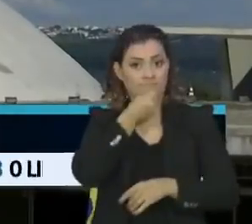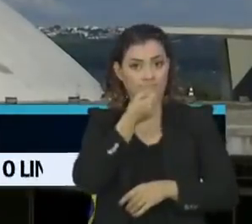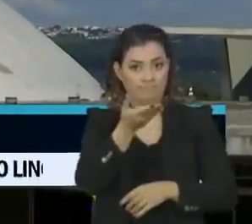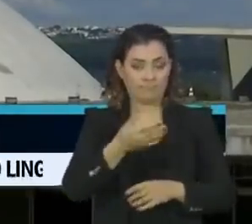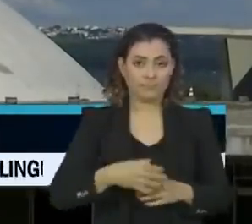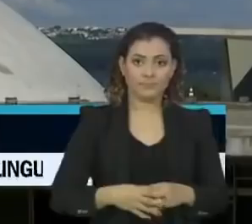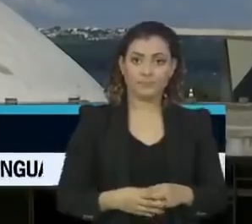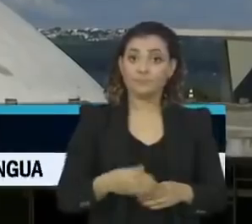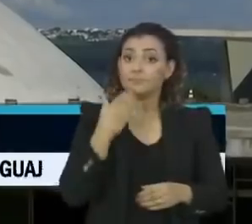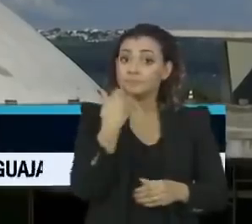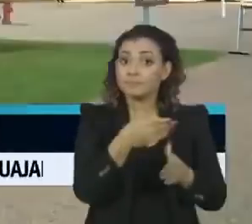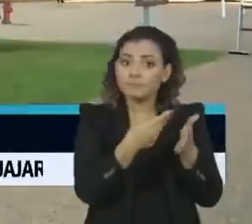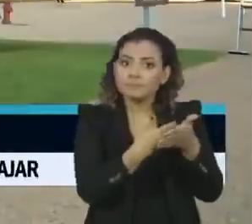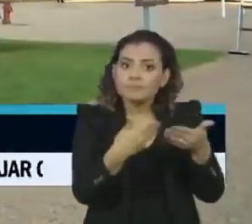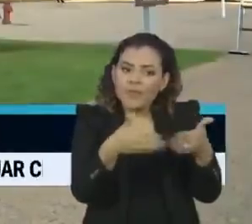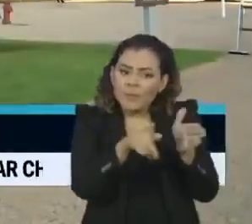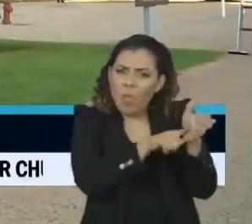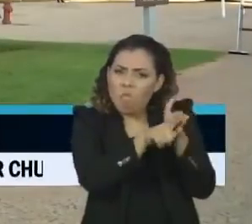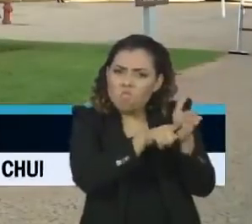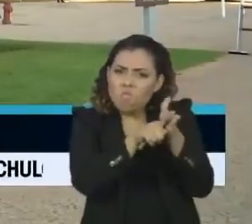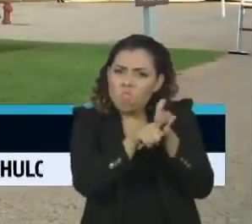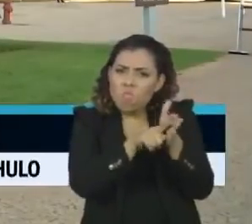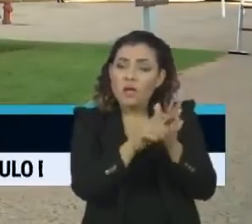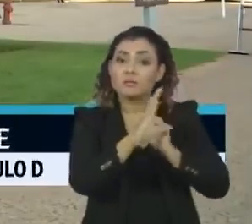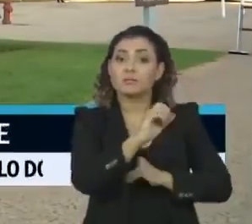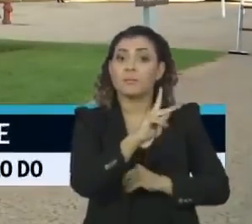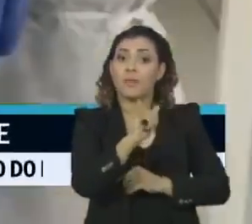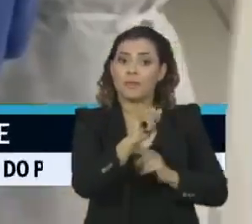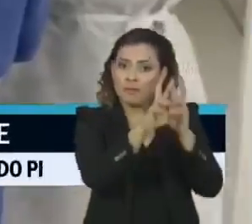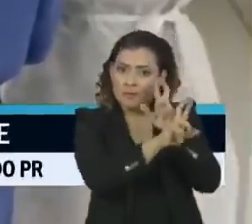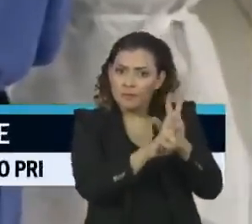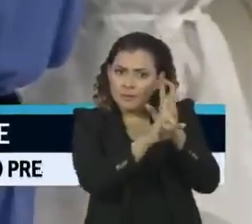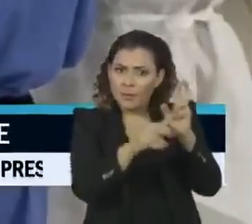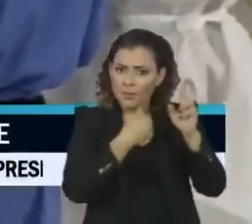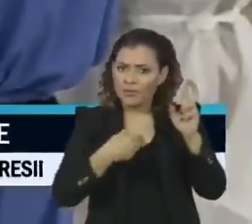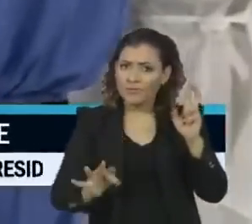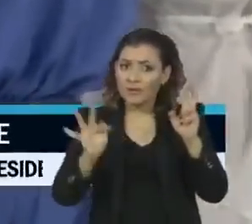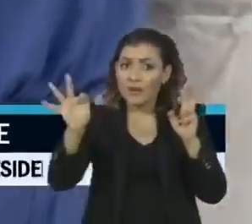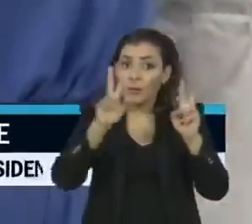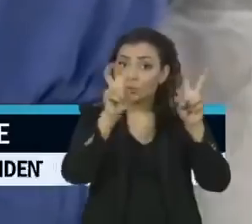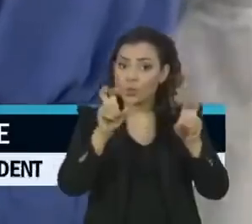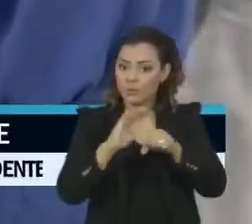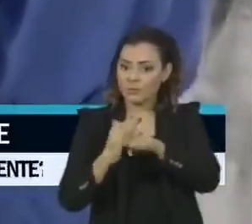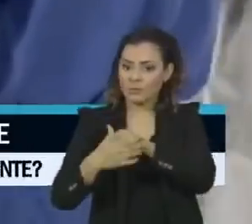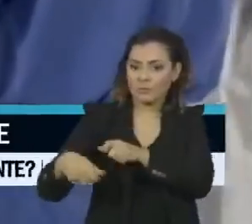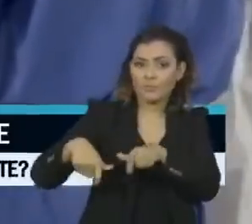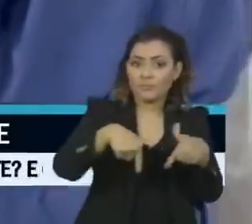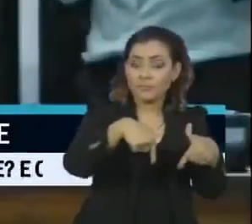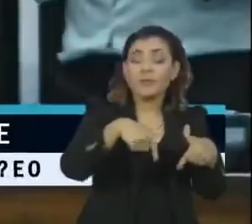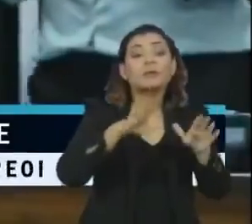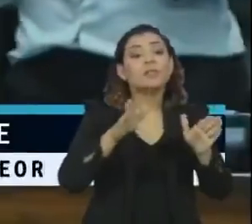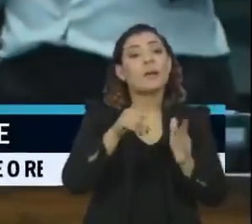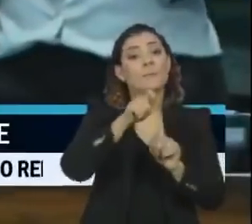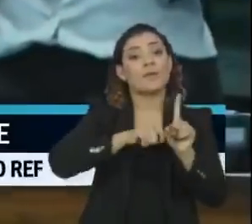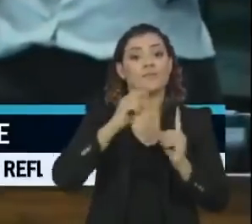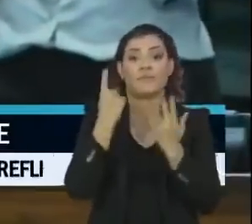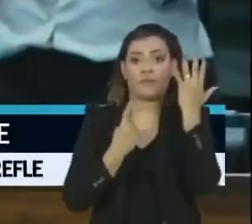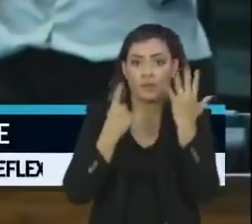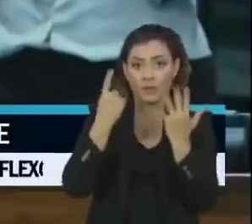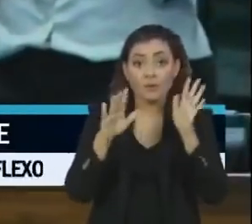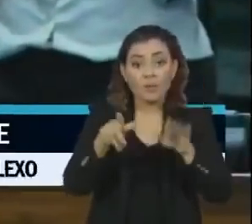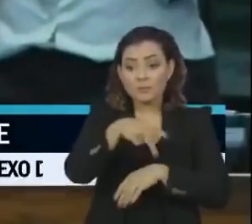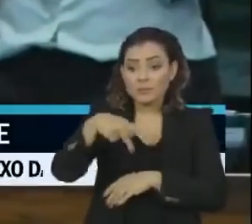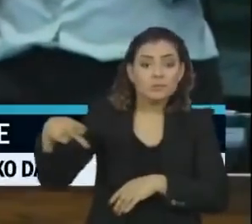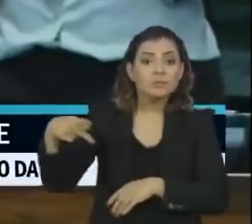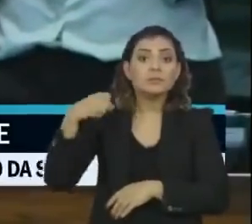O pedido de abertura da CPI para investigar as ações do governo federal contra a pandemia foi protocolado no início de fevereiro. Mas o presidente do